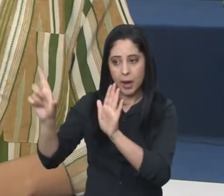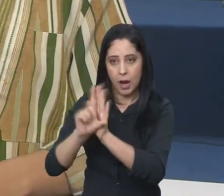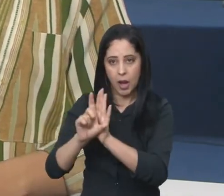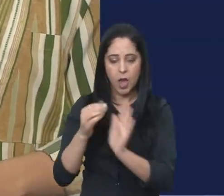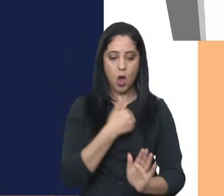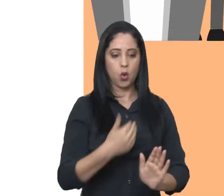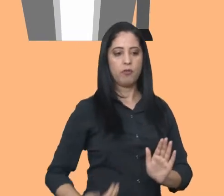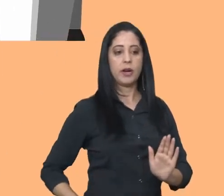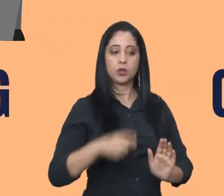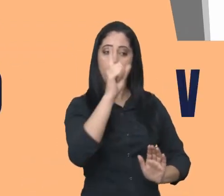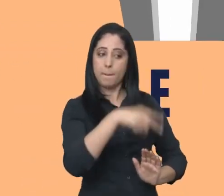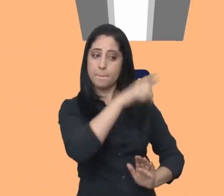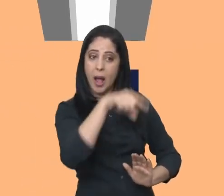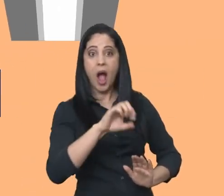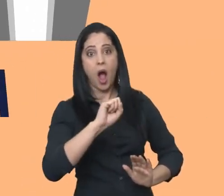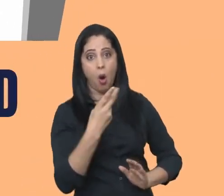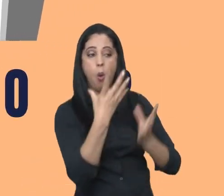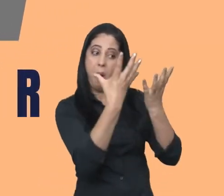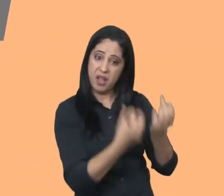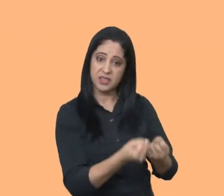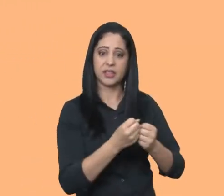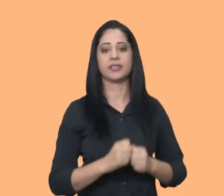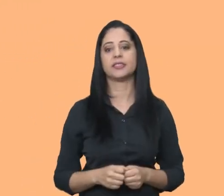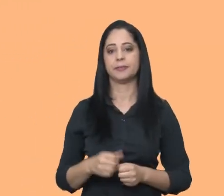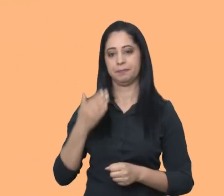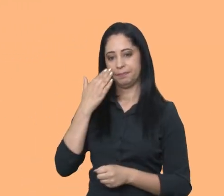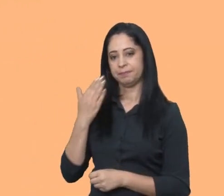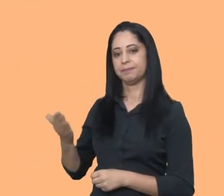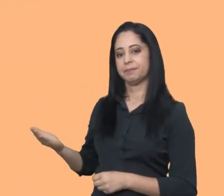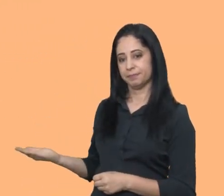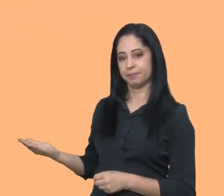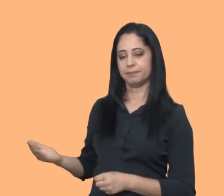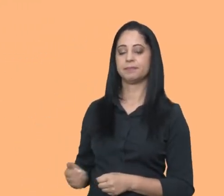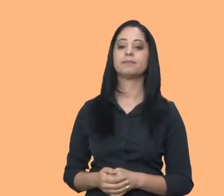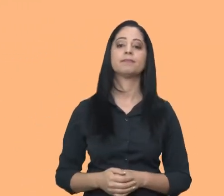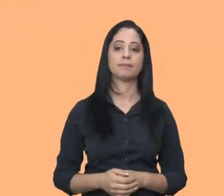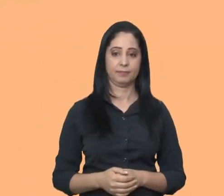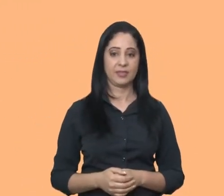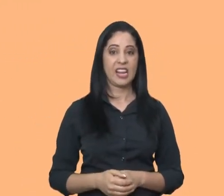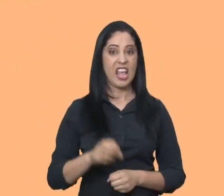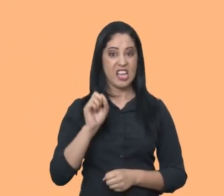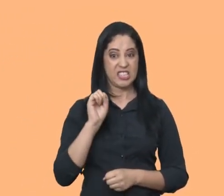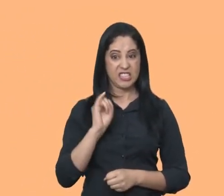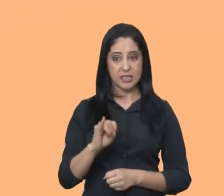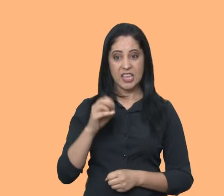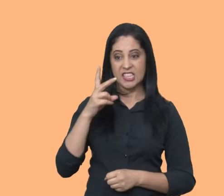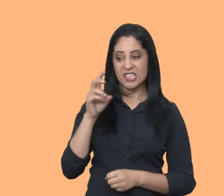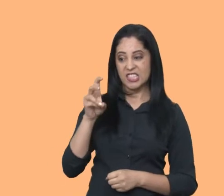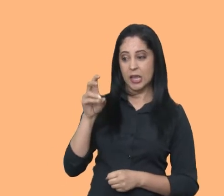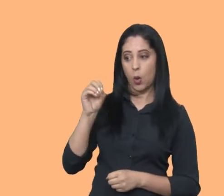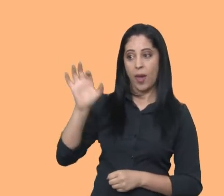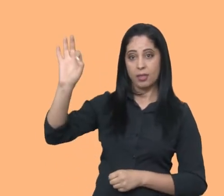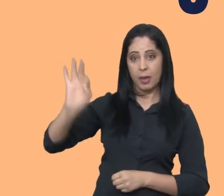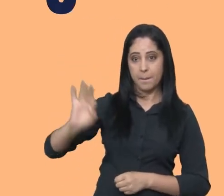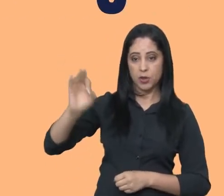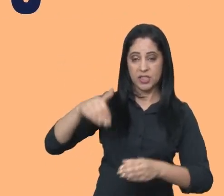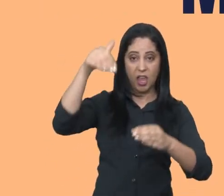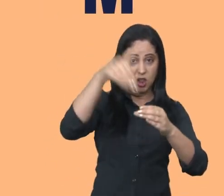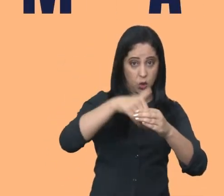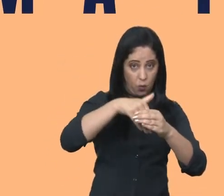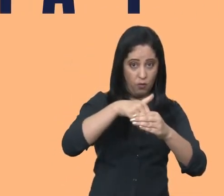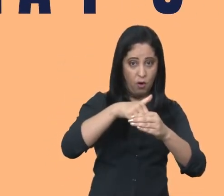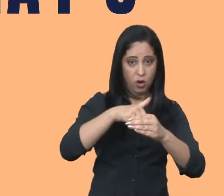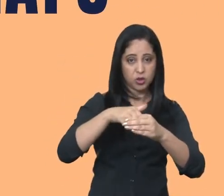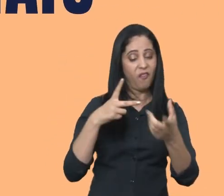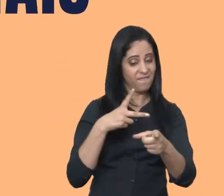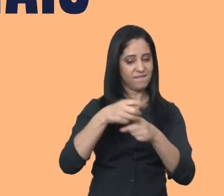estaduais. A escolha do governador acontece da mesma forma que se escolhe o presidente. O candidato que receber 50% ou